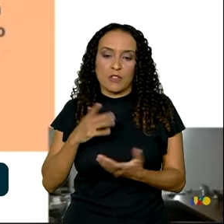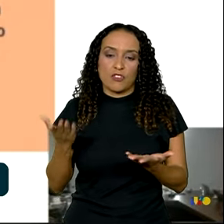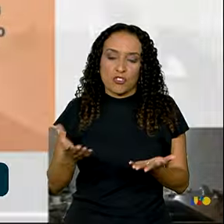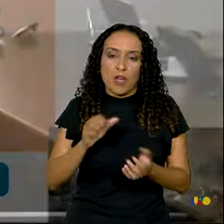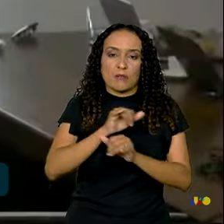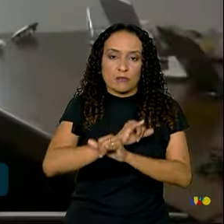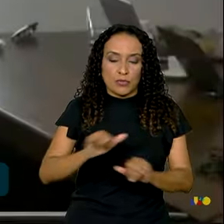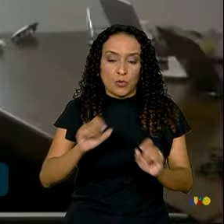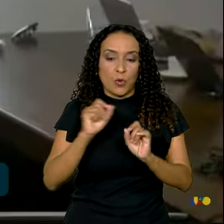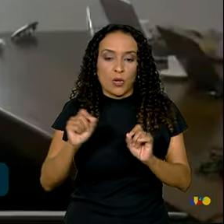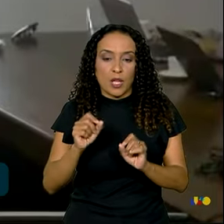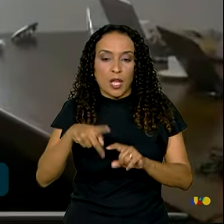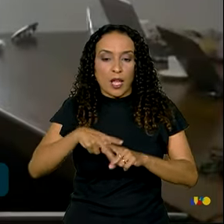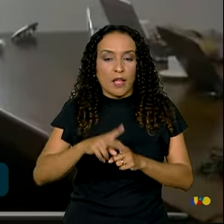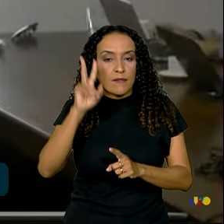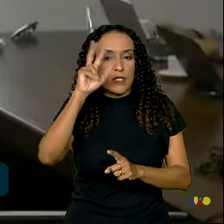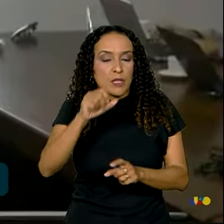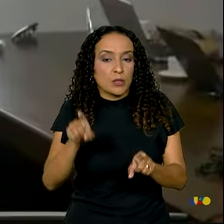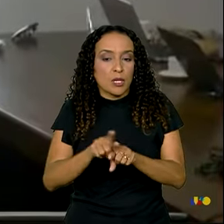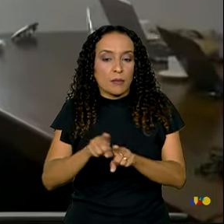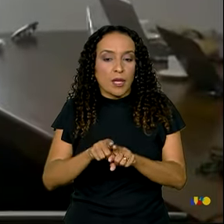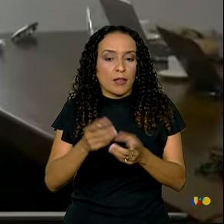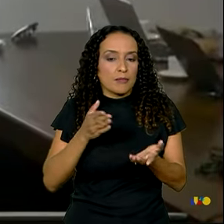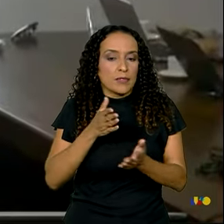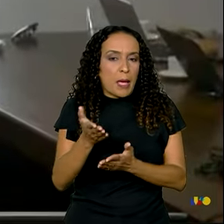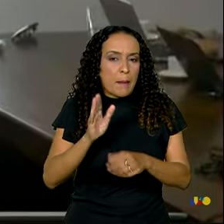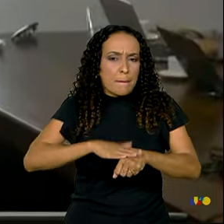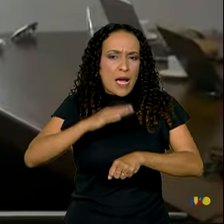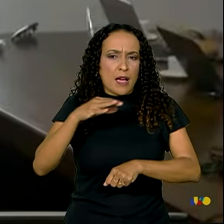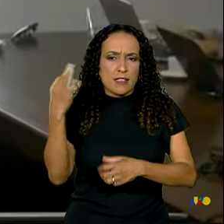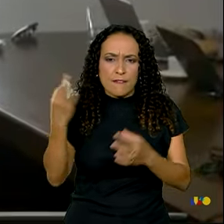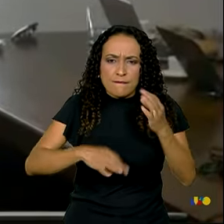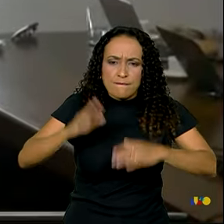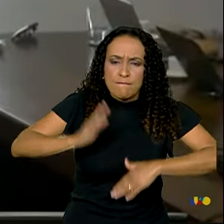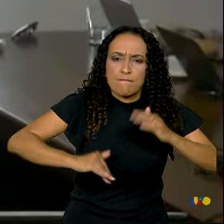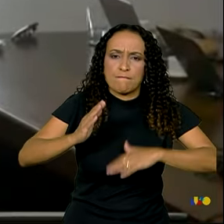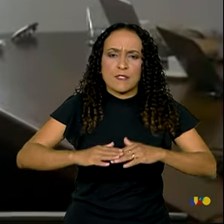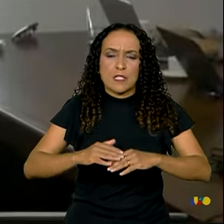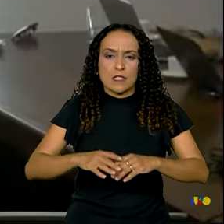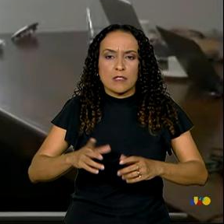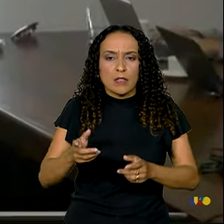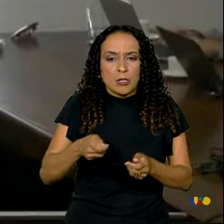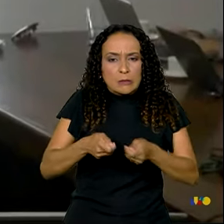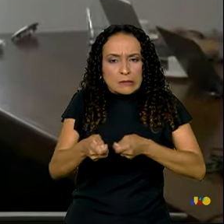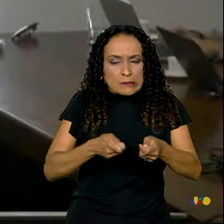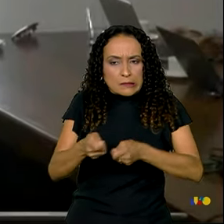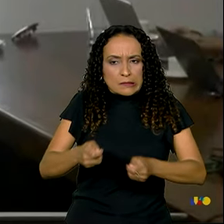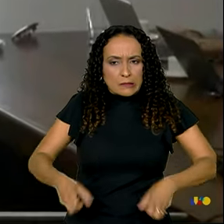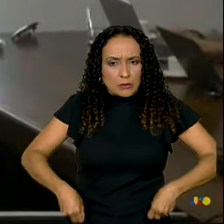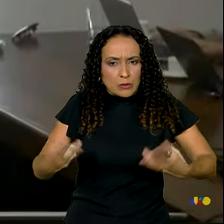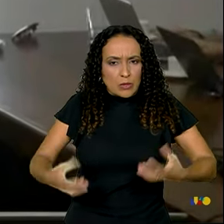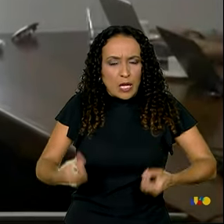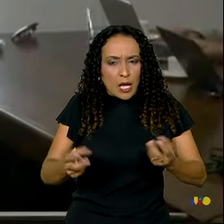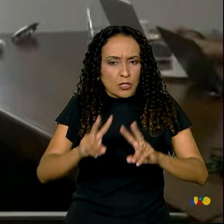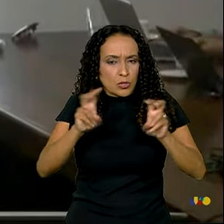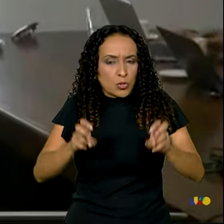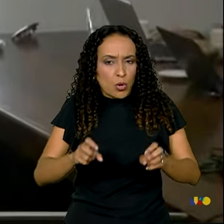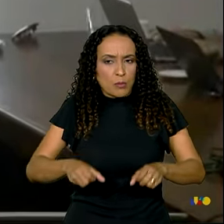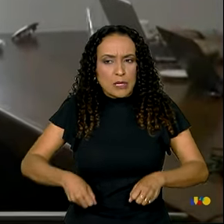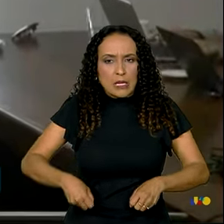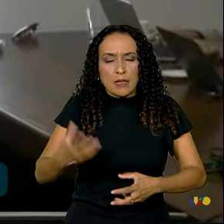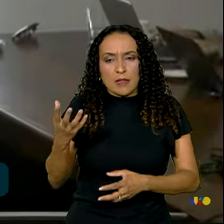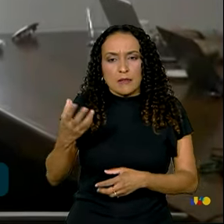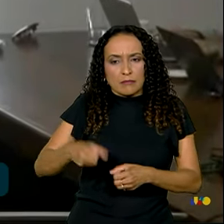noticiada, de revisão também, na busca de maior eficiência e repriorização do gasto, no tocante às despesas